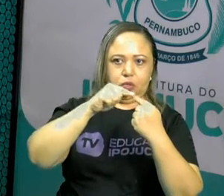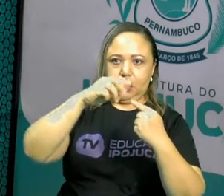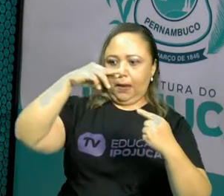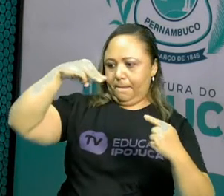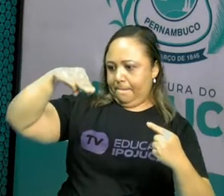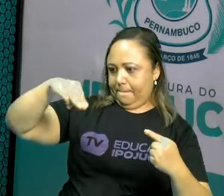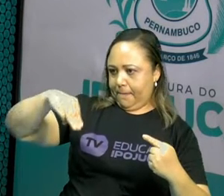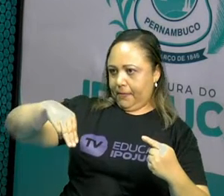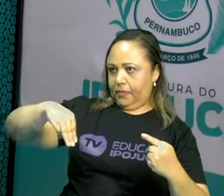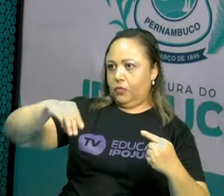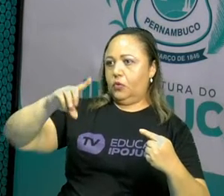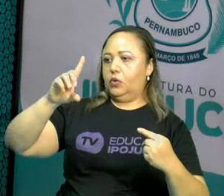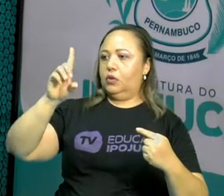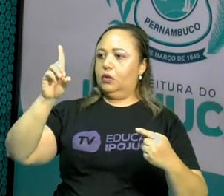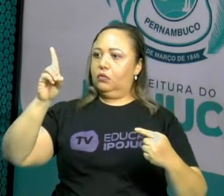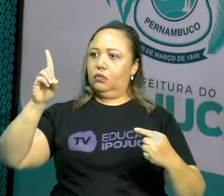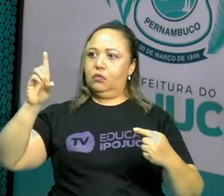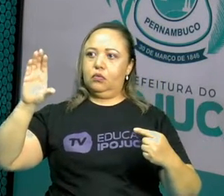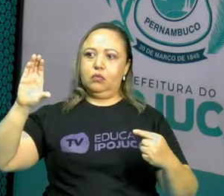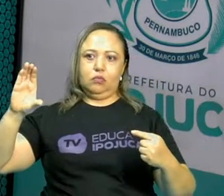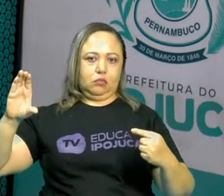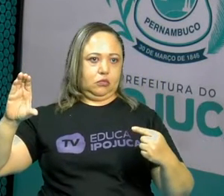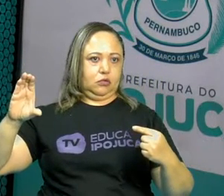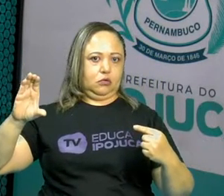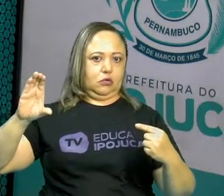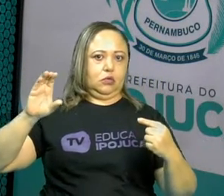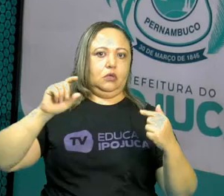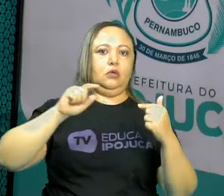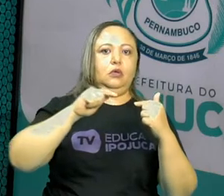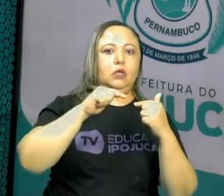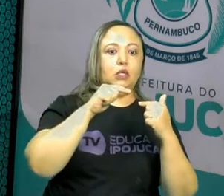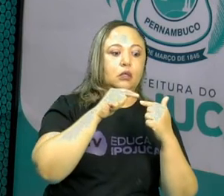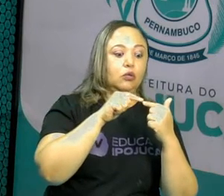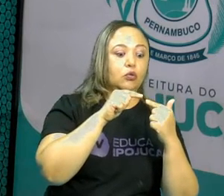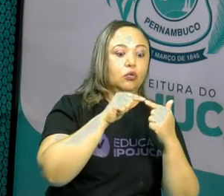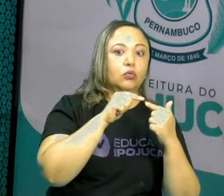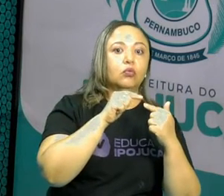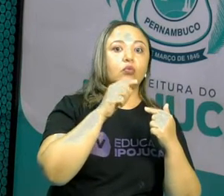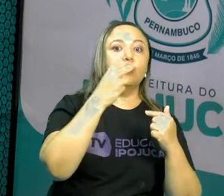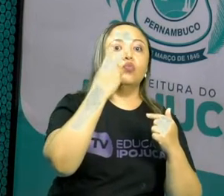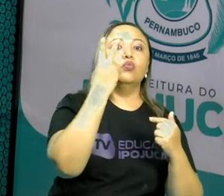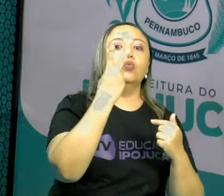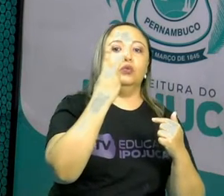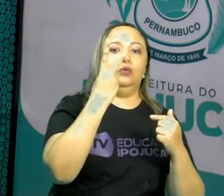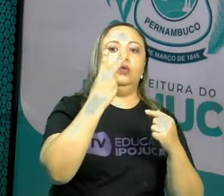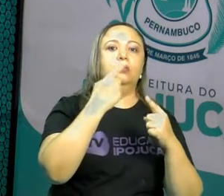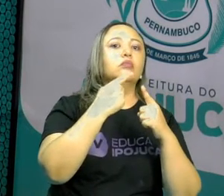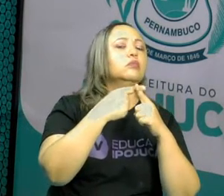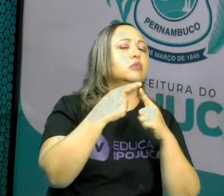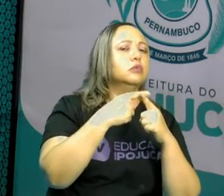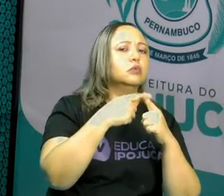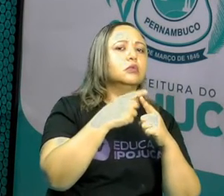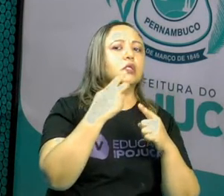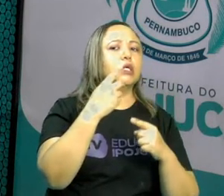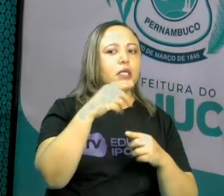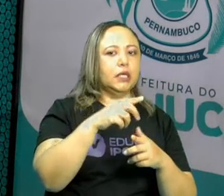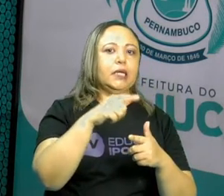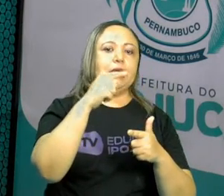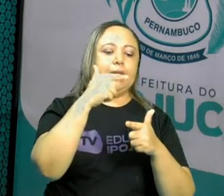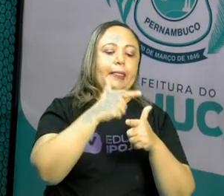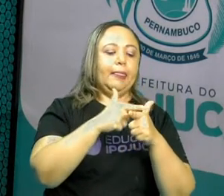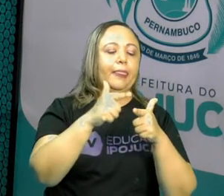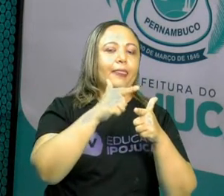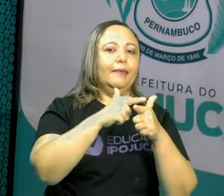Lembrando, máximo divisor comum entre 48 e 50. Se nós